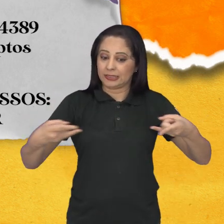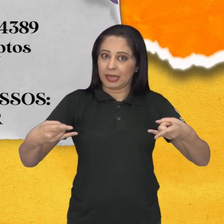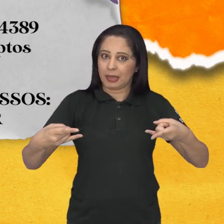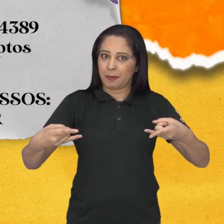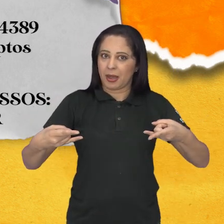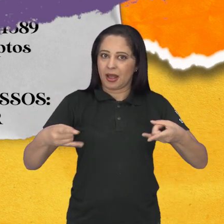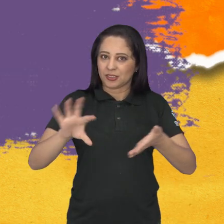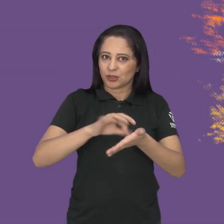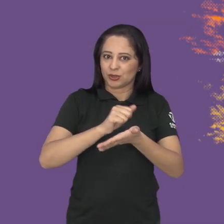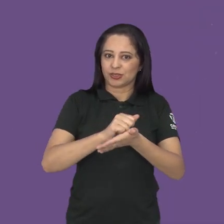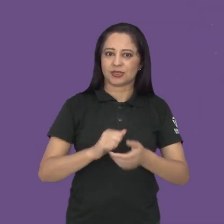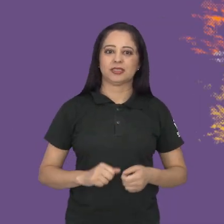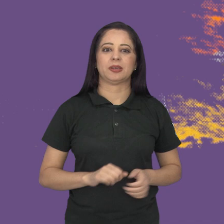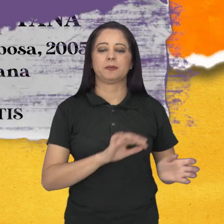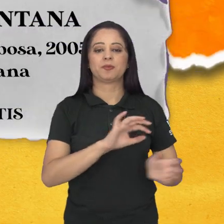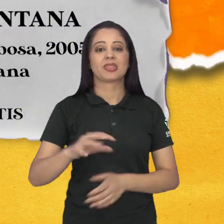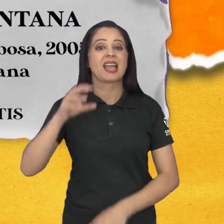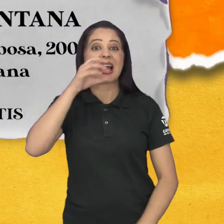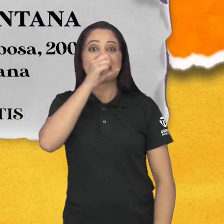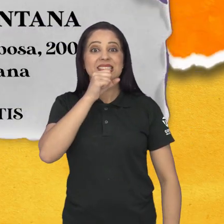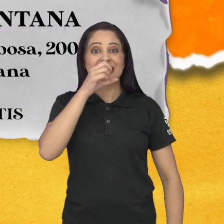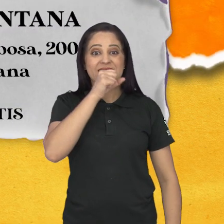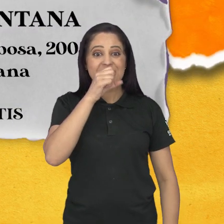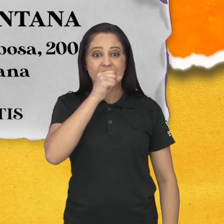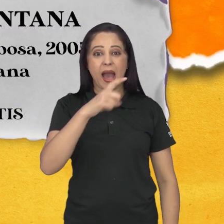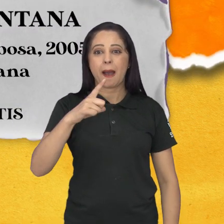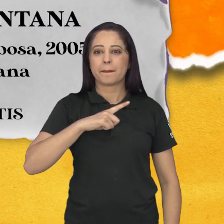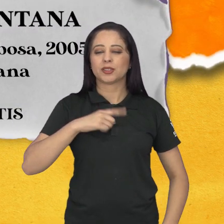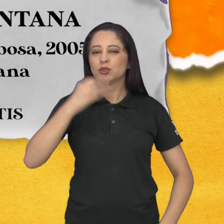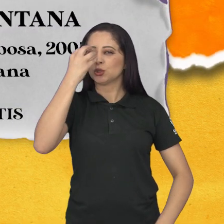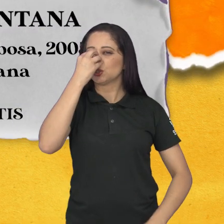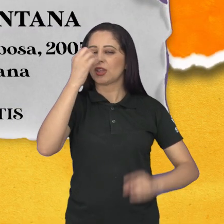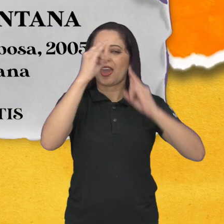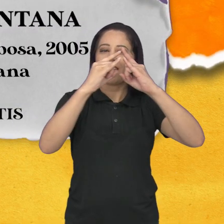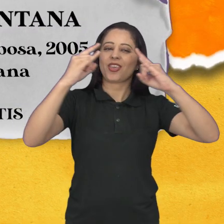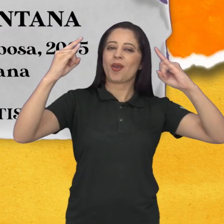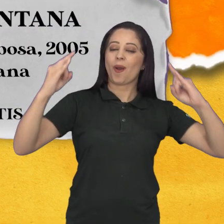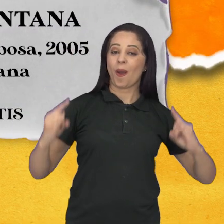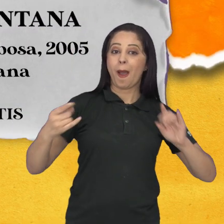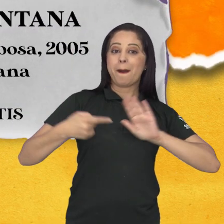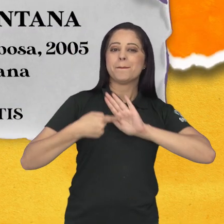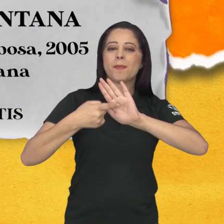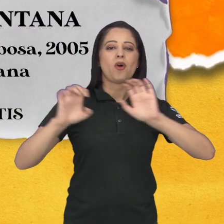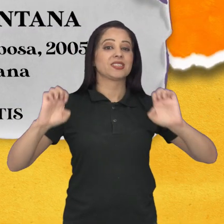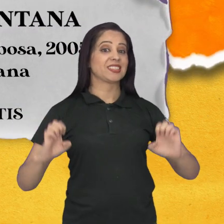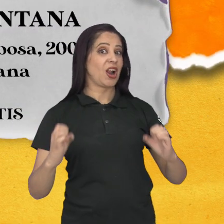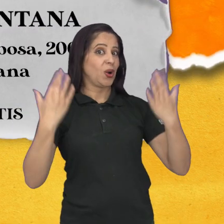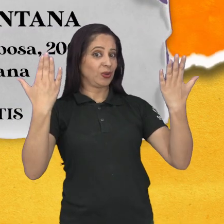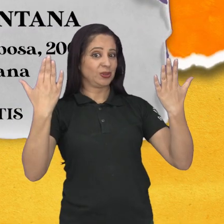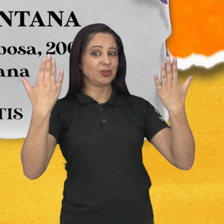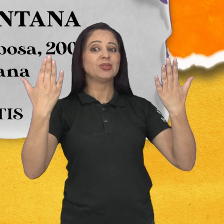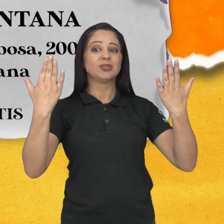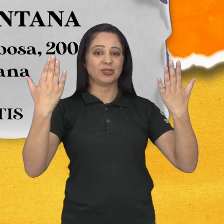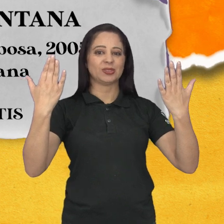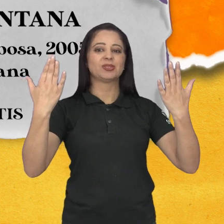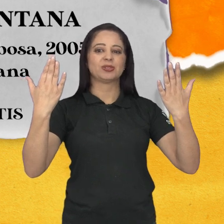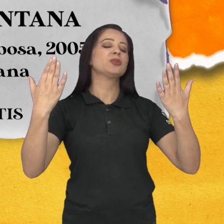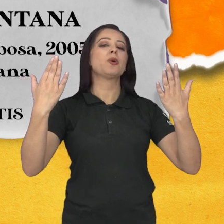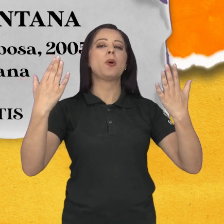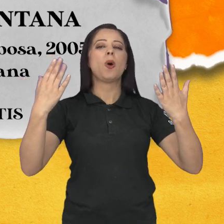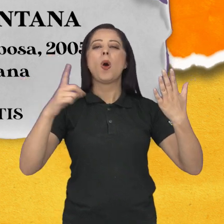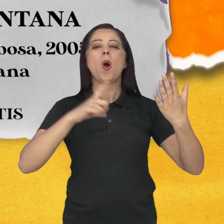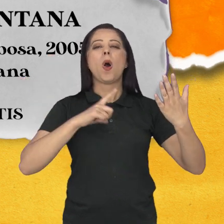o ingresso no site do SESI. Neste sábado, a Companhia de Circo Coloré apresenta o espetáculo Itinerantes,